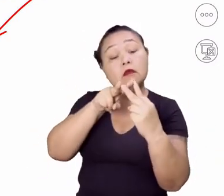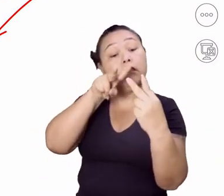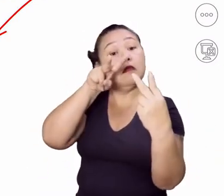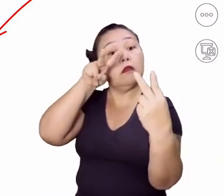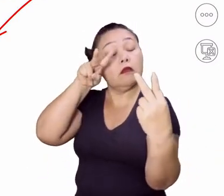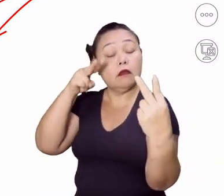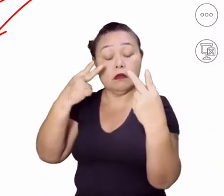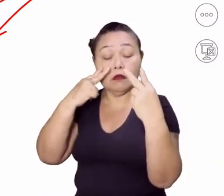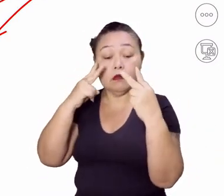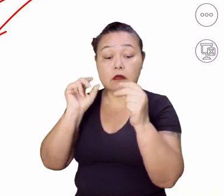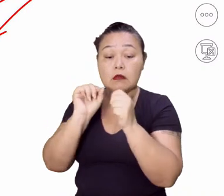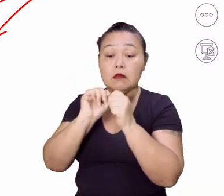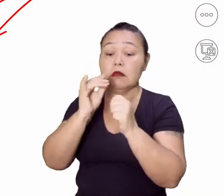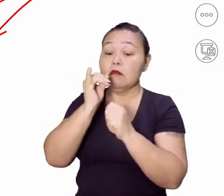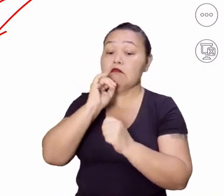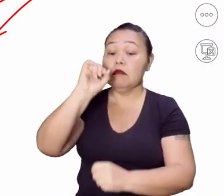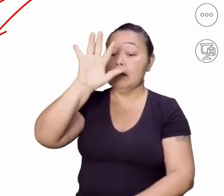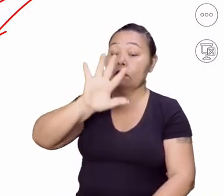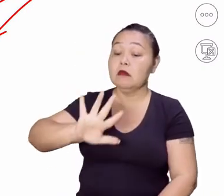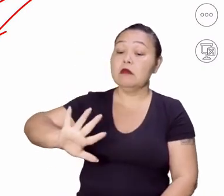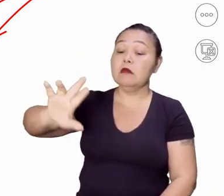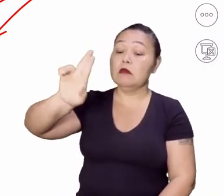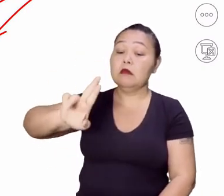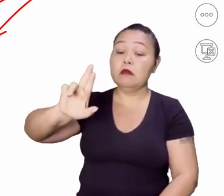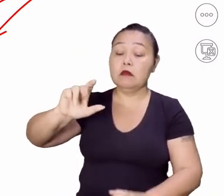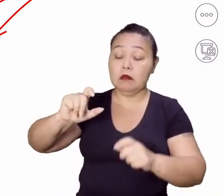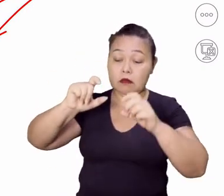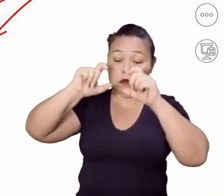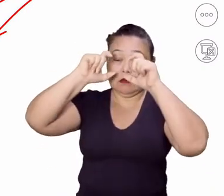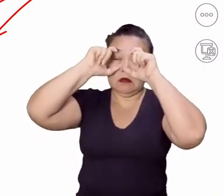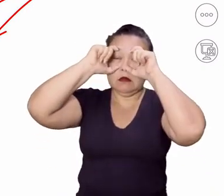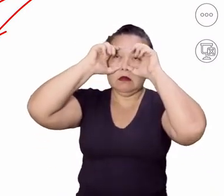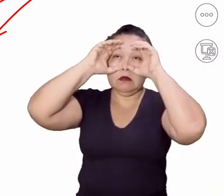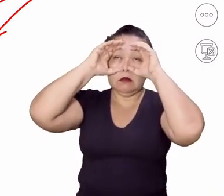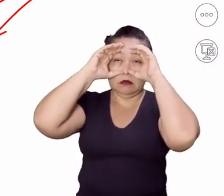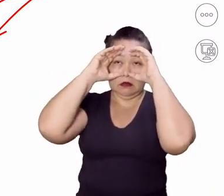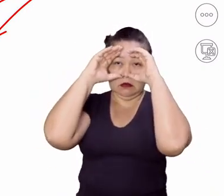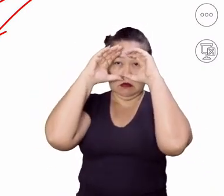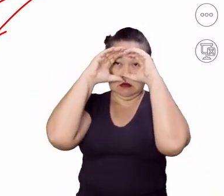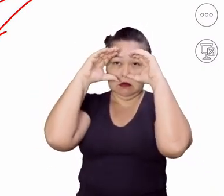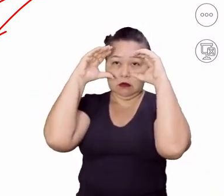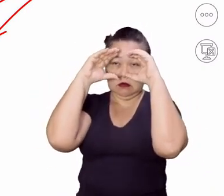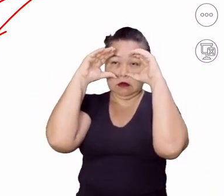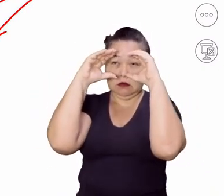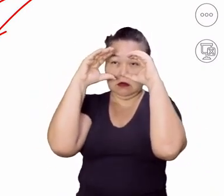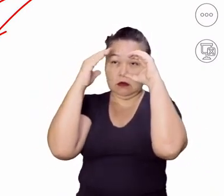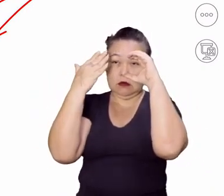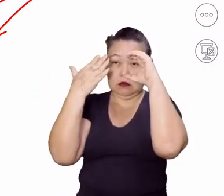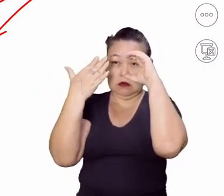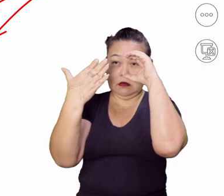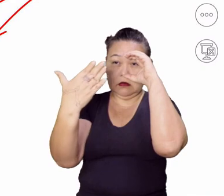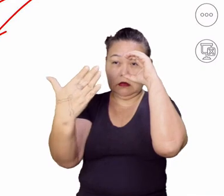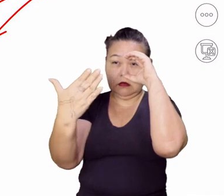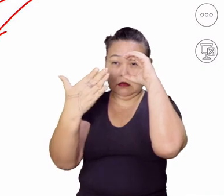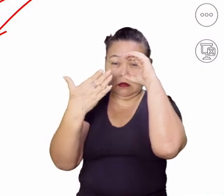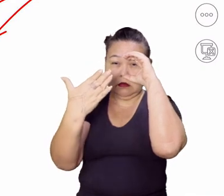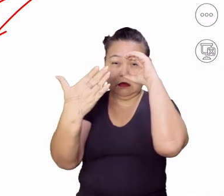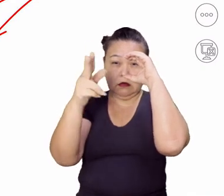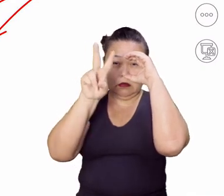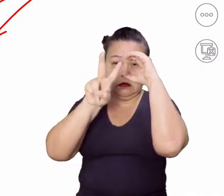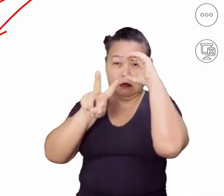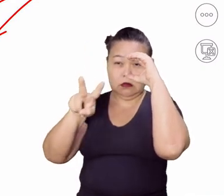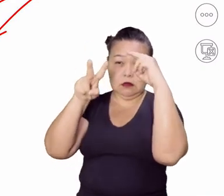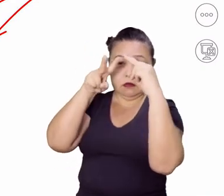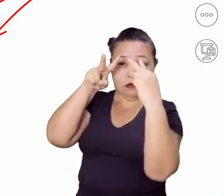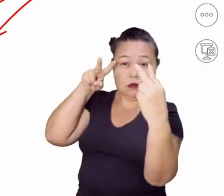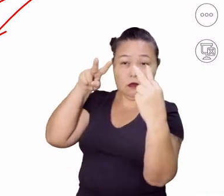a gente vê aqui, por exemplo, nessa imagem aqui, utilizando um óculos especial, né? Que você consegue ver uma realidade virtual,